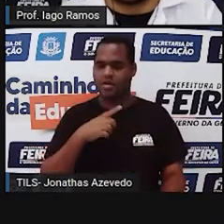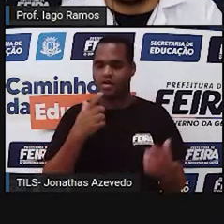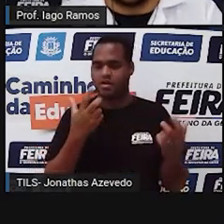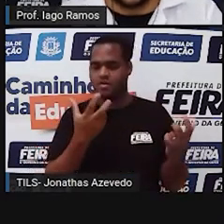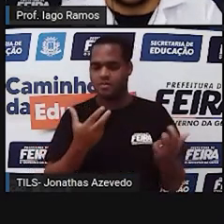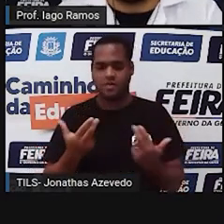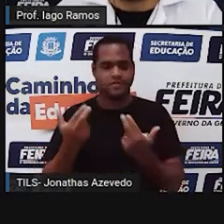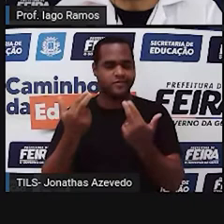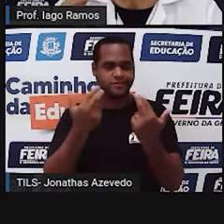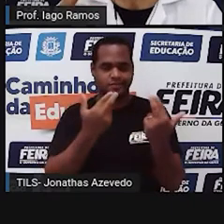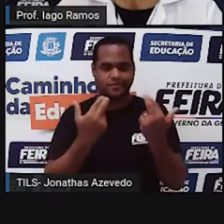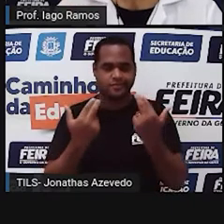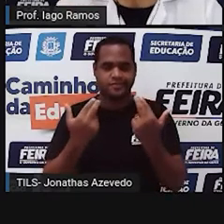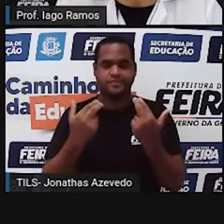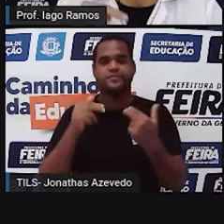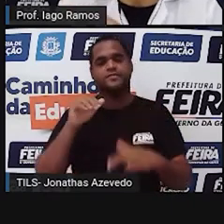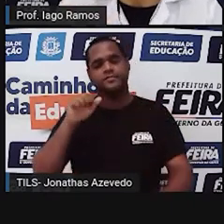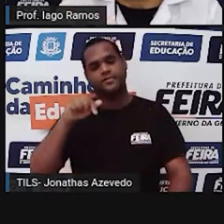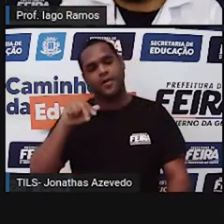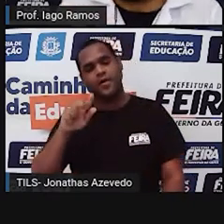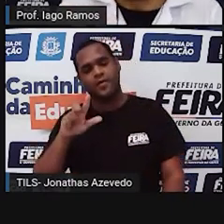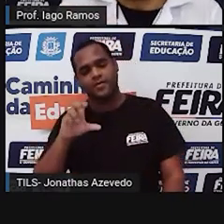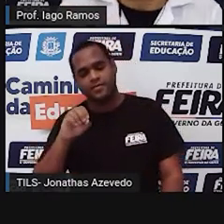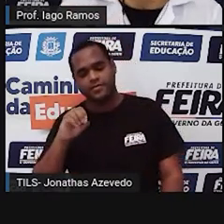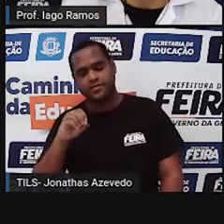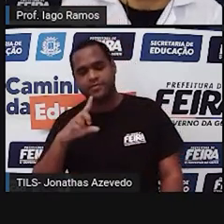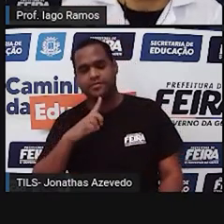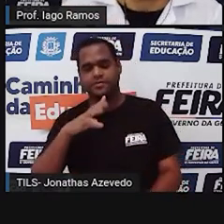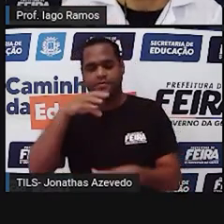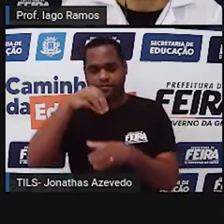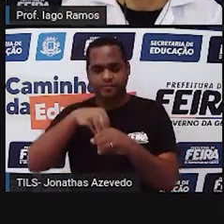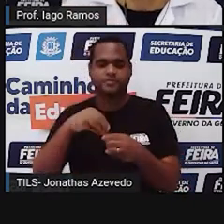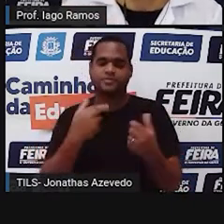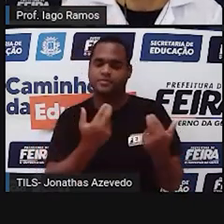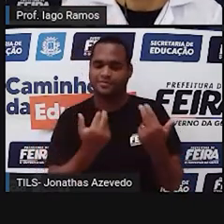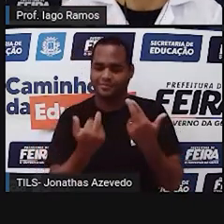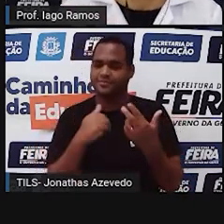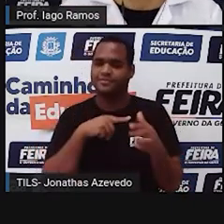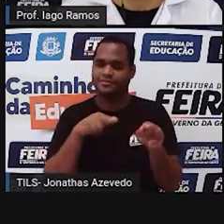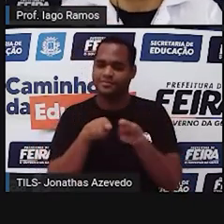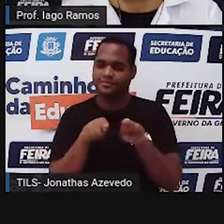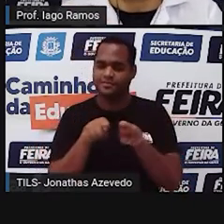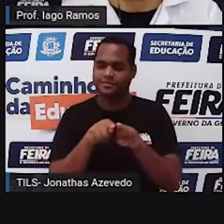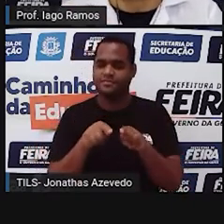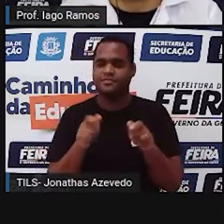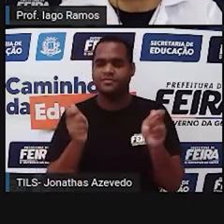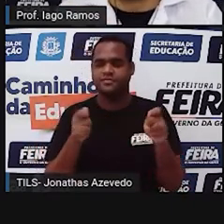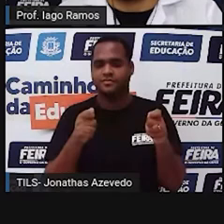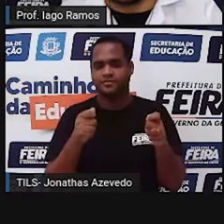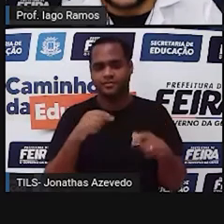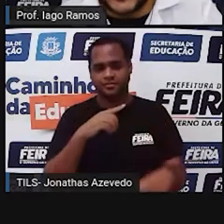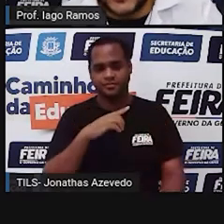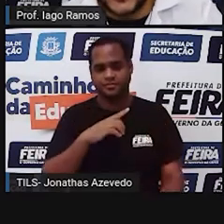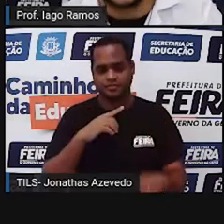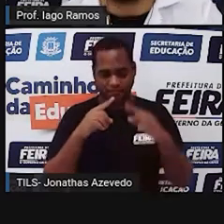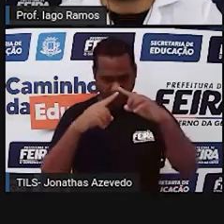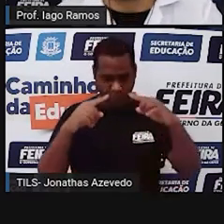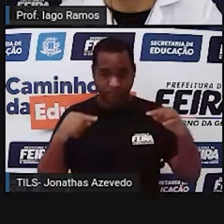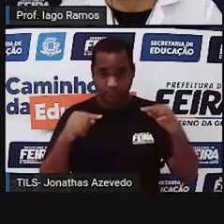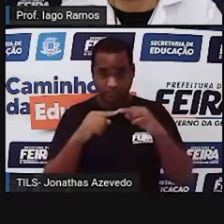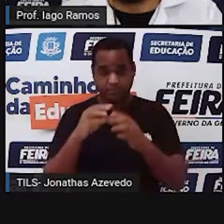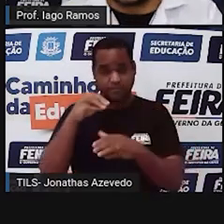medida e os ângulos internos têm a mesma medida. Então, o triângulo, sendo equilátero,